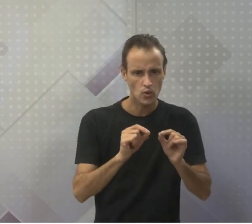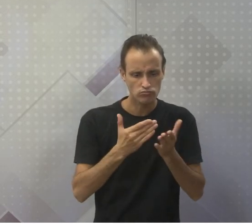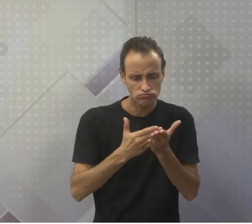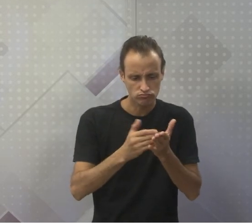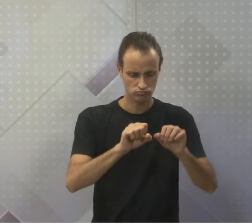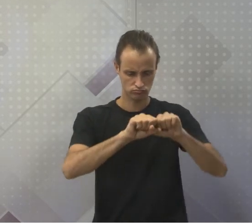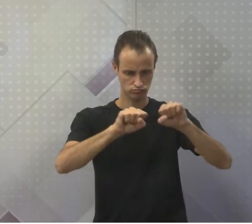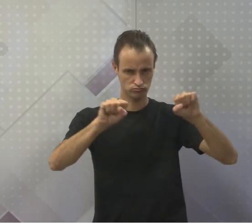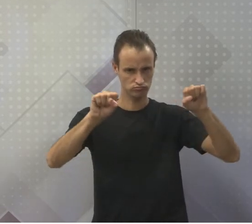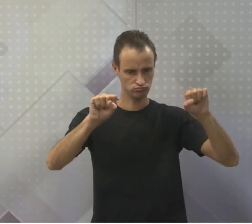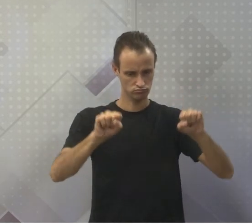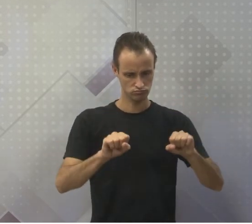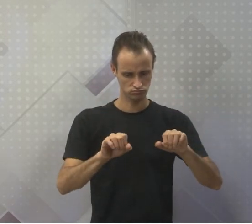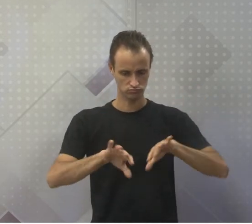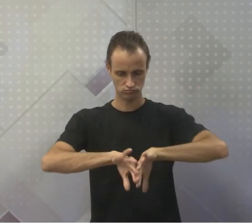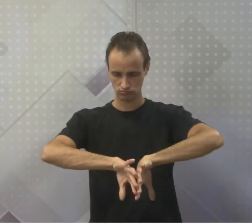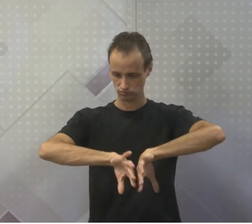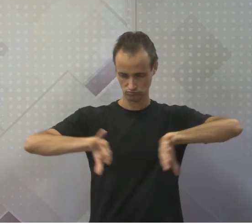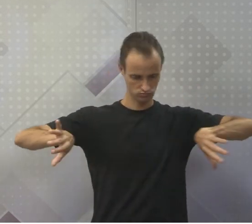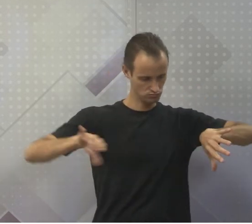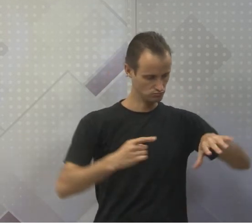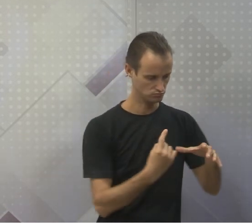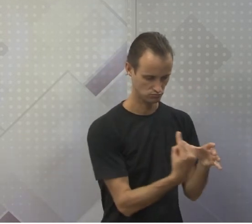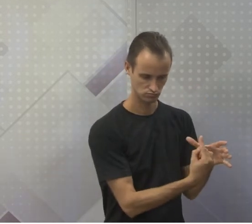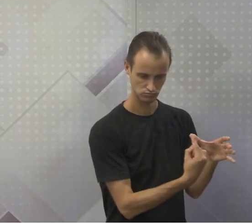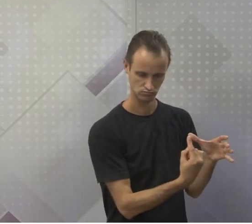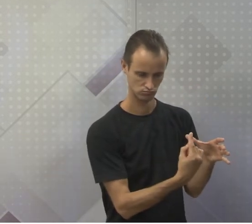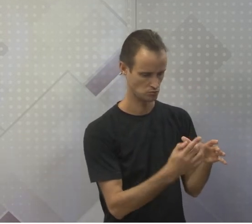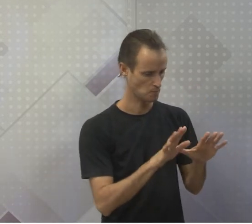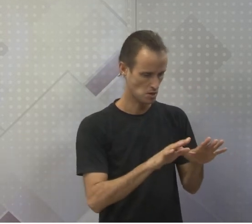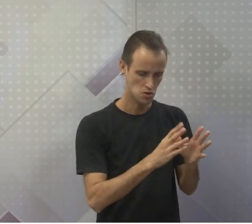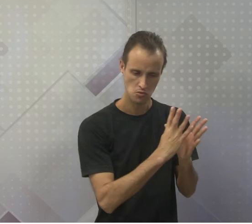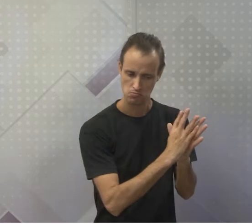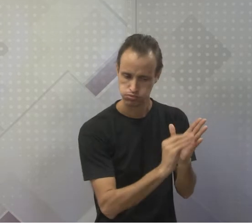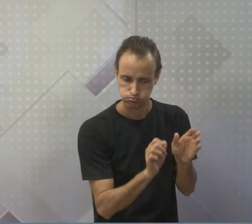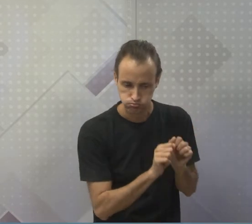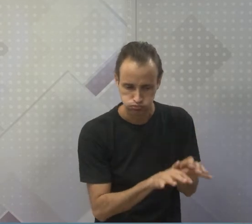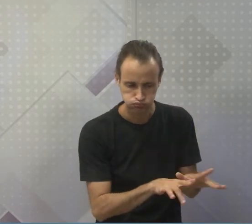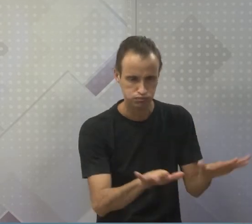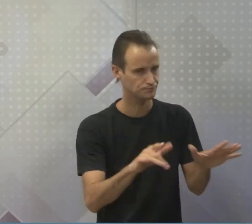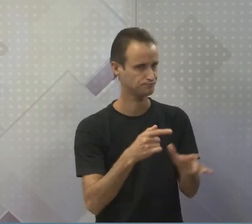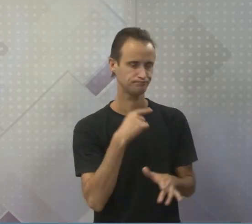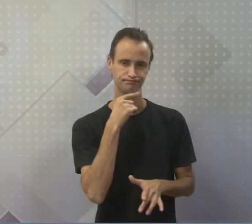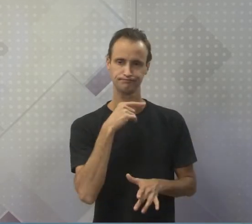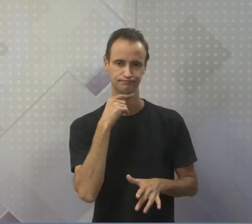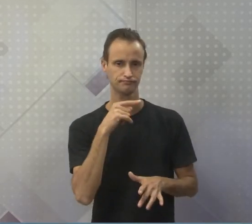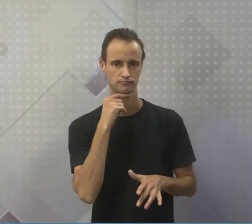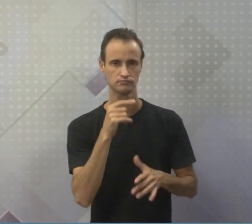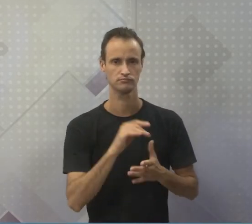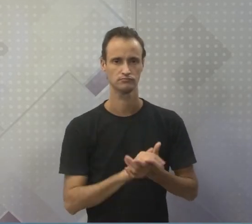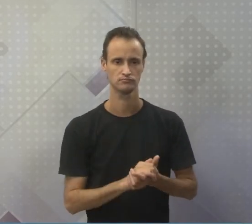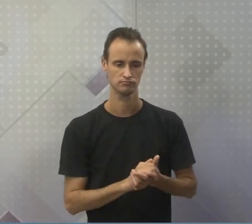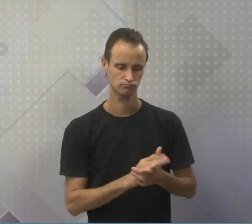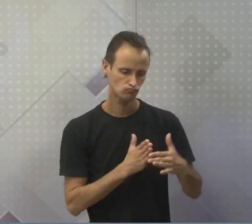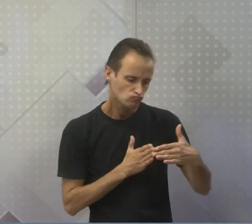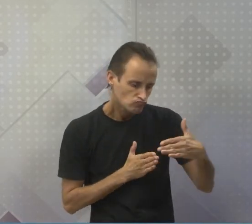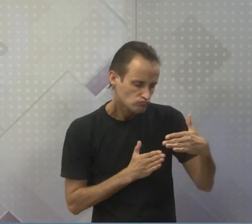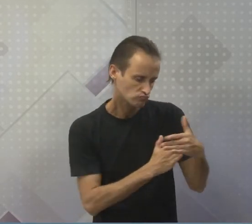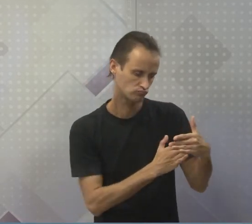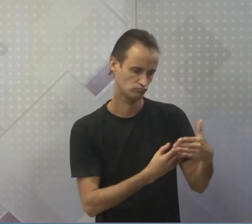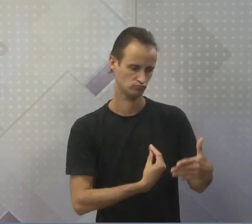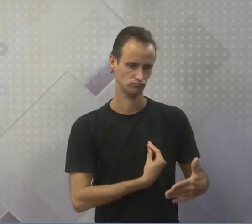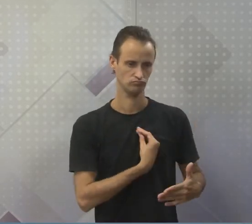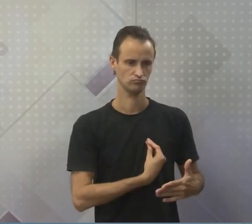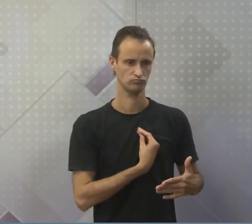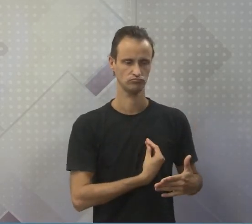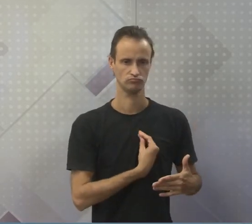sistema completo, isolado do meio, mas não tem capacidade de replicação. Então, fica no limiar da vida. Olha o